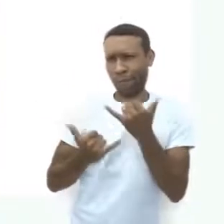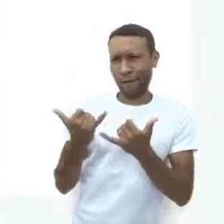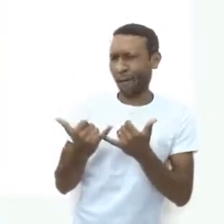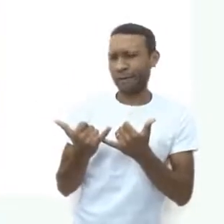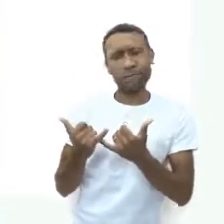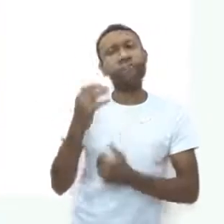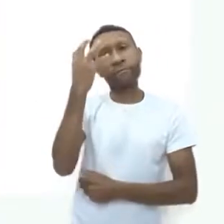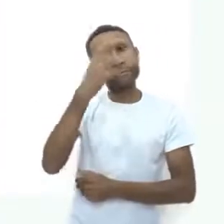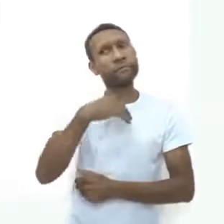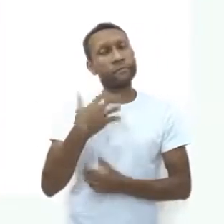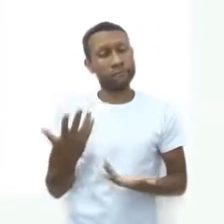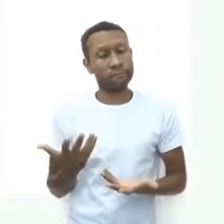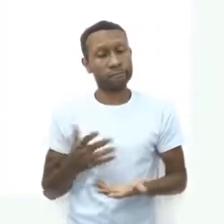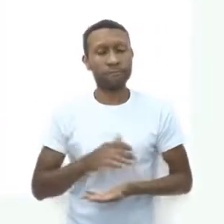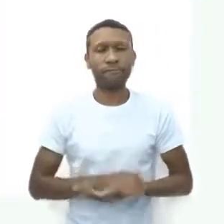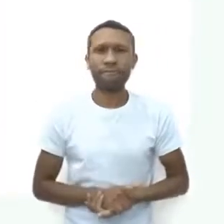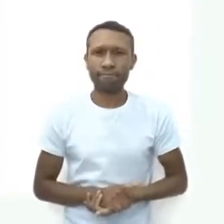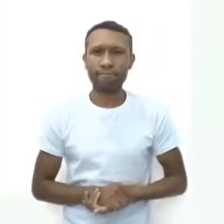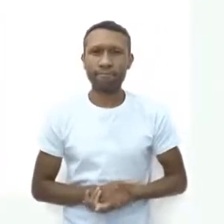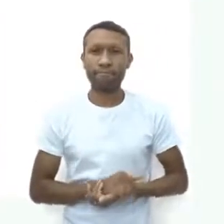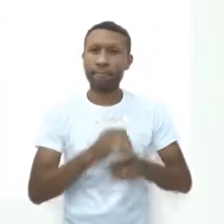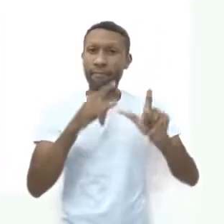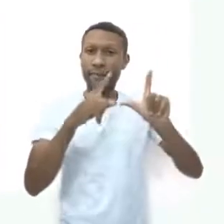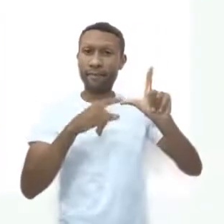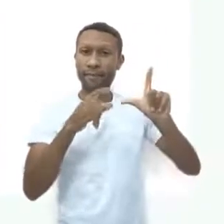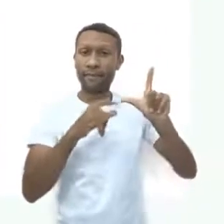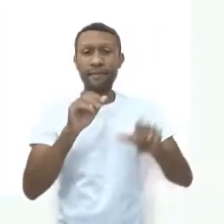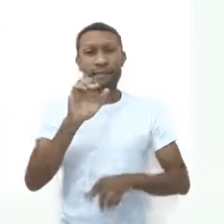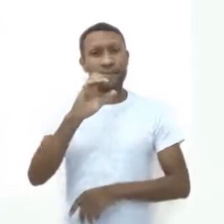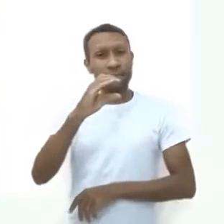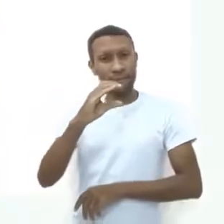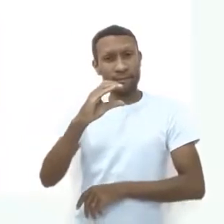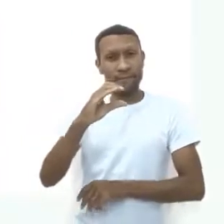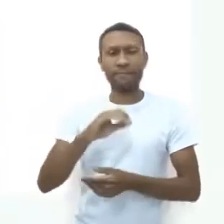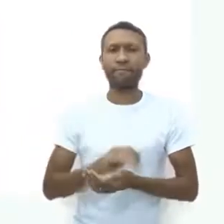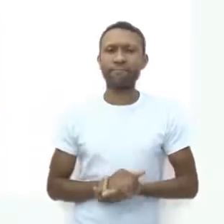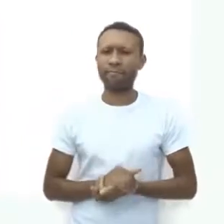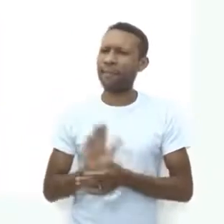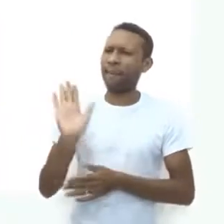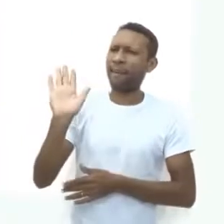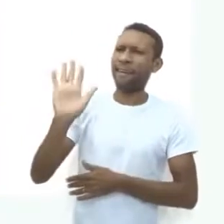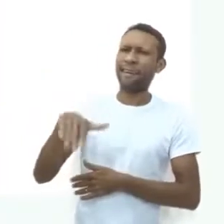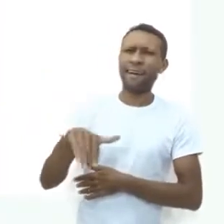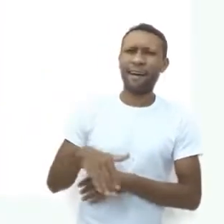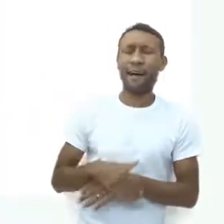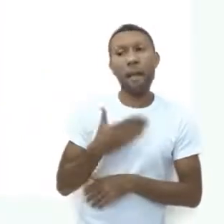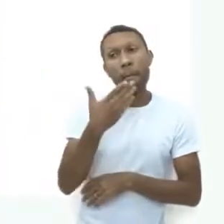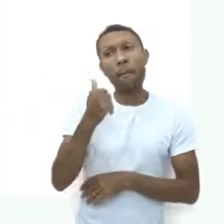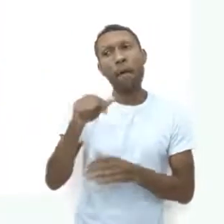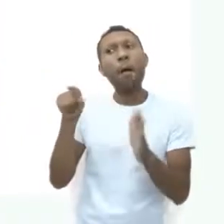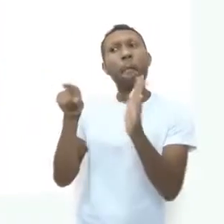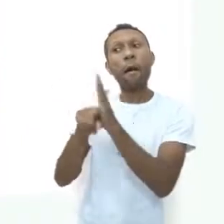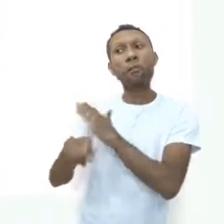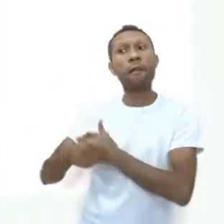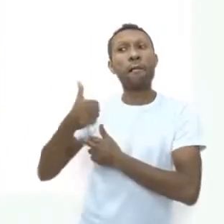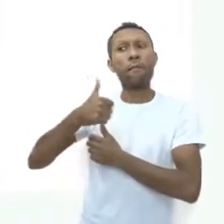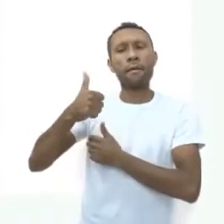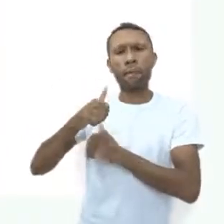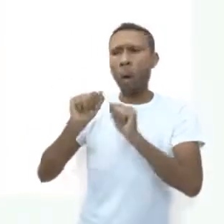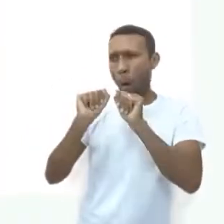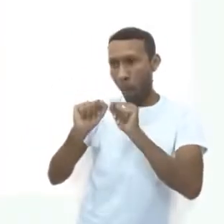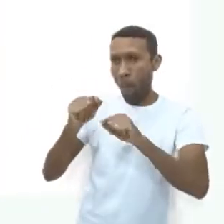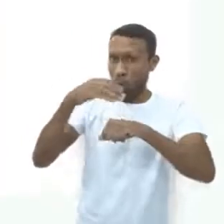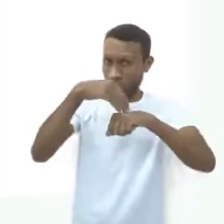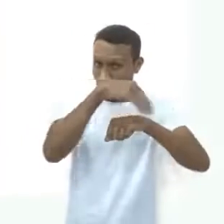sempre, né? E letra C. Ah, melhor eu perguntar para ele primeiro se posso